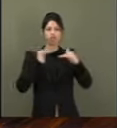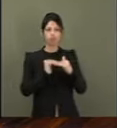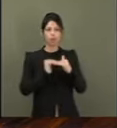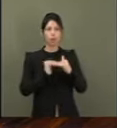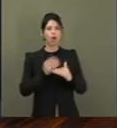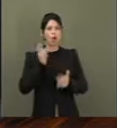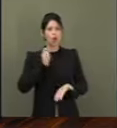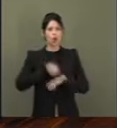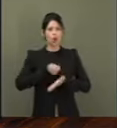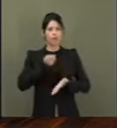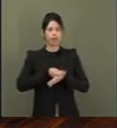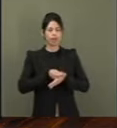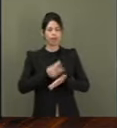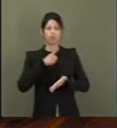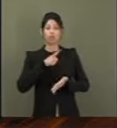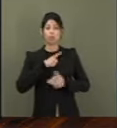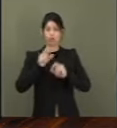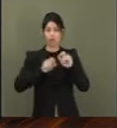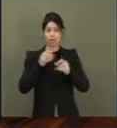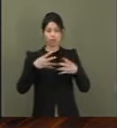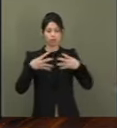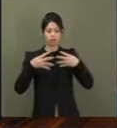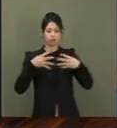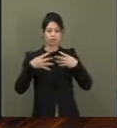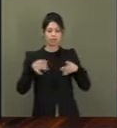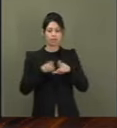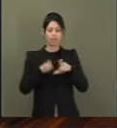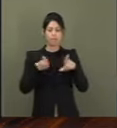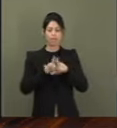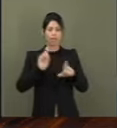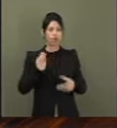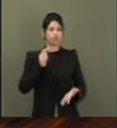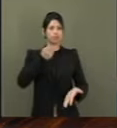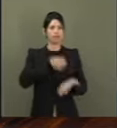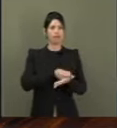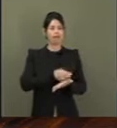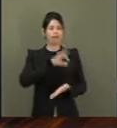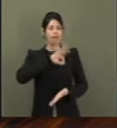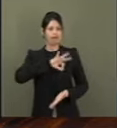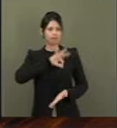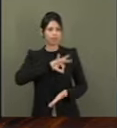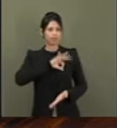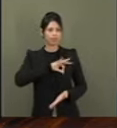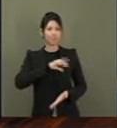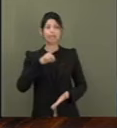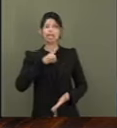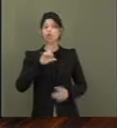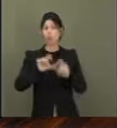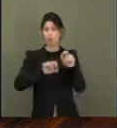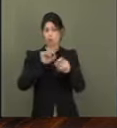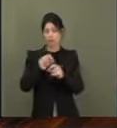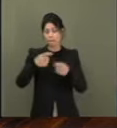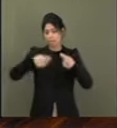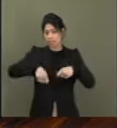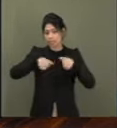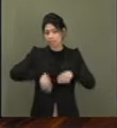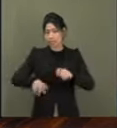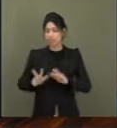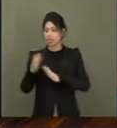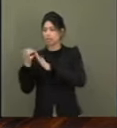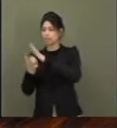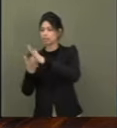mecanismos de transparência e de remuneração, que terão que ser seguidos pelas empresas,